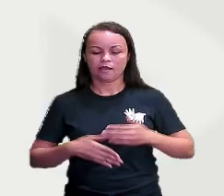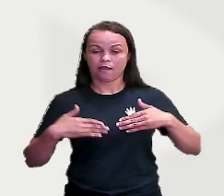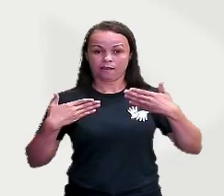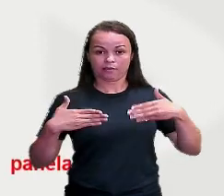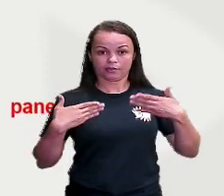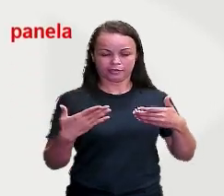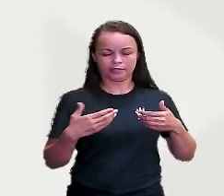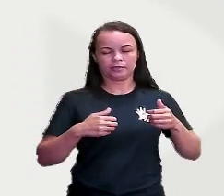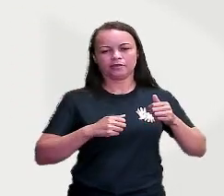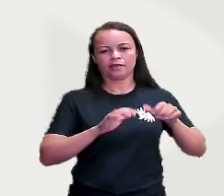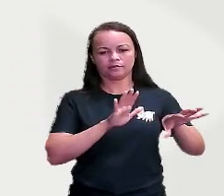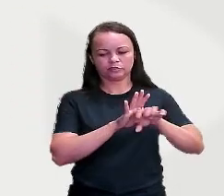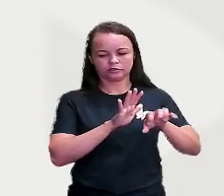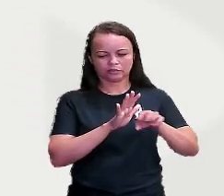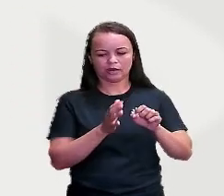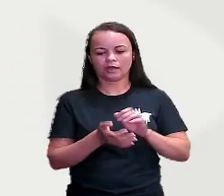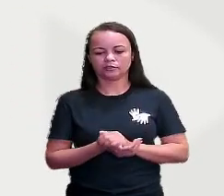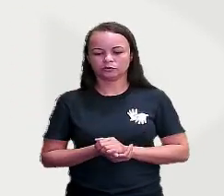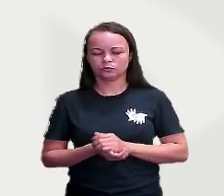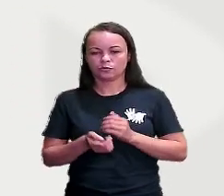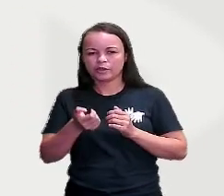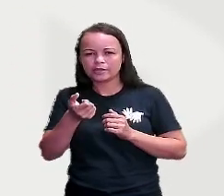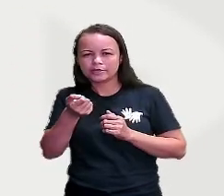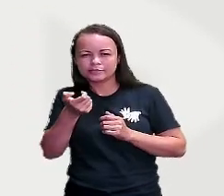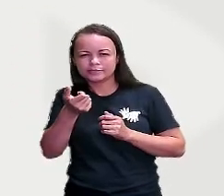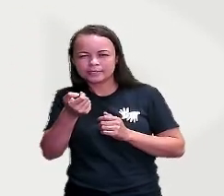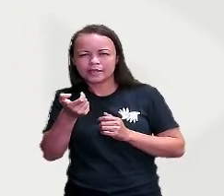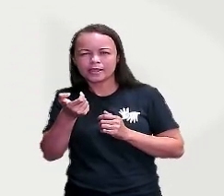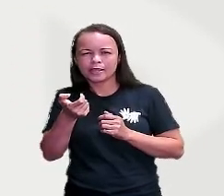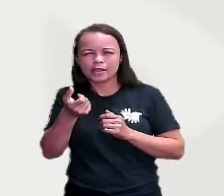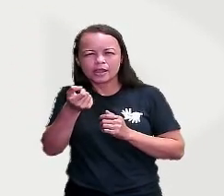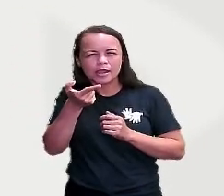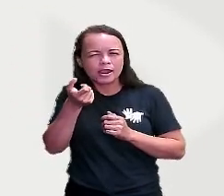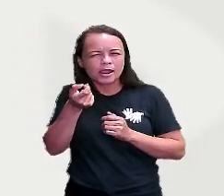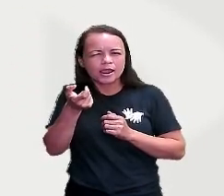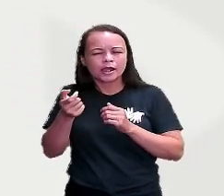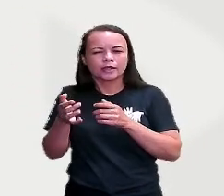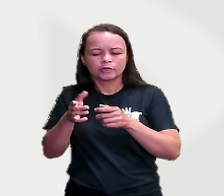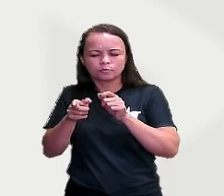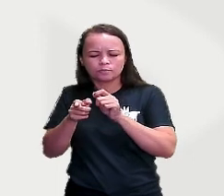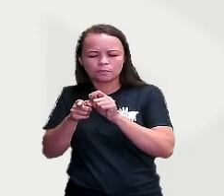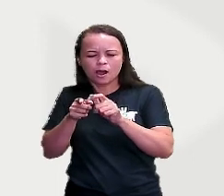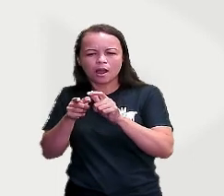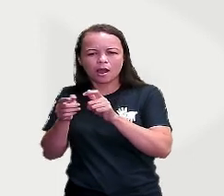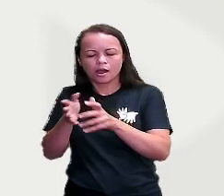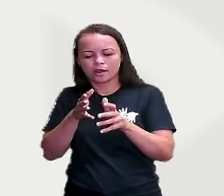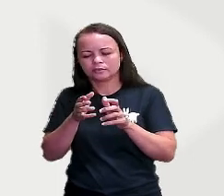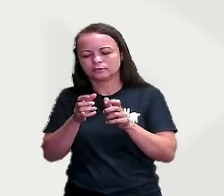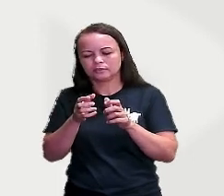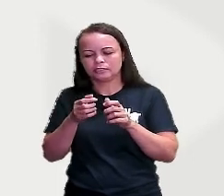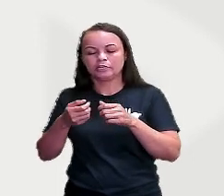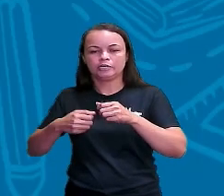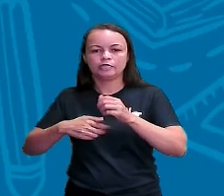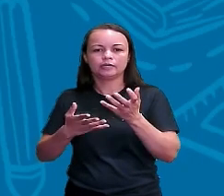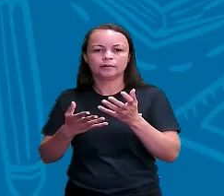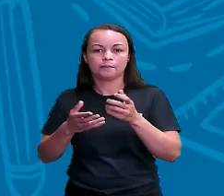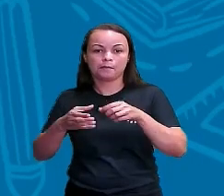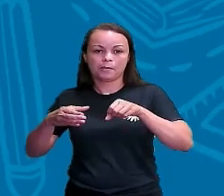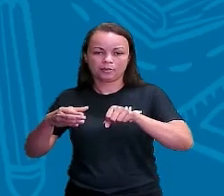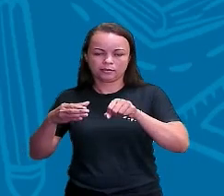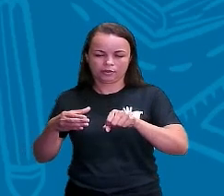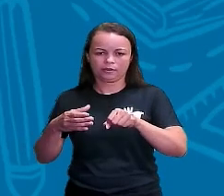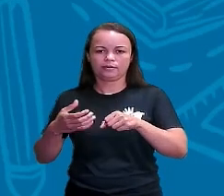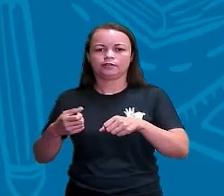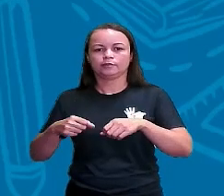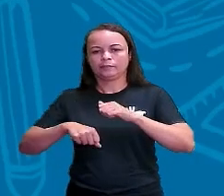isqueiro e panela são concretos. Eu também costumo dizer, gente, que o substantivo concreto a gente vê, né? A gente